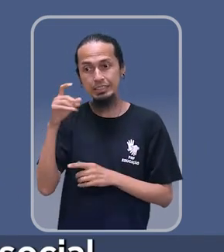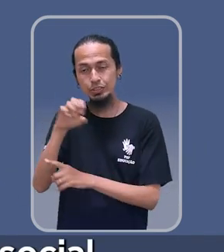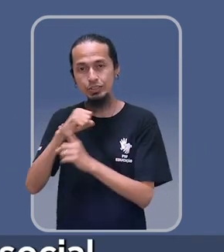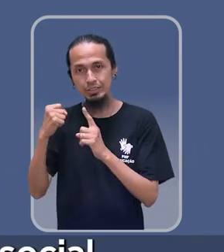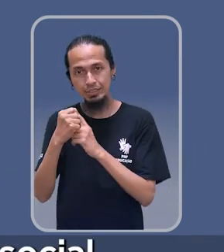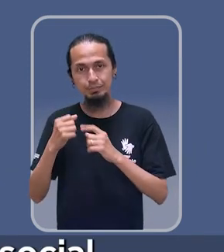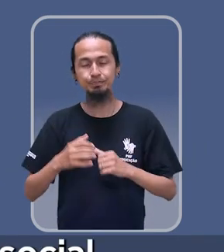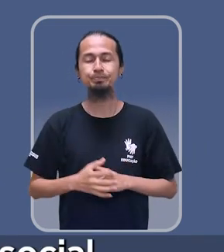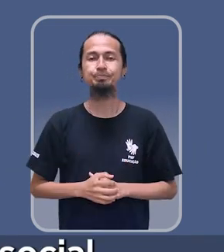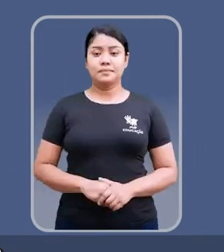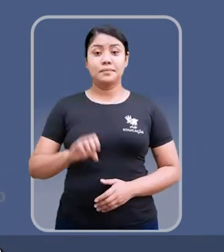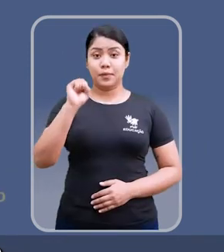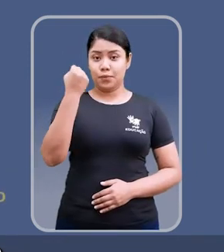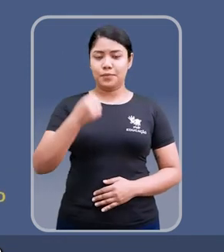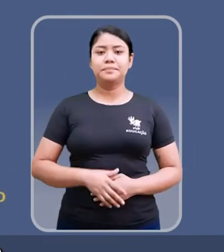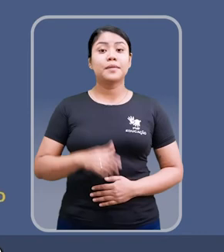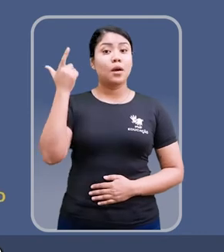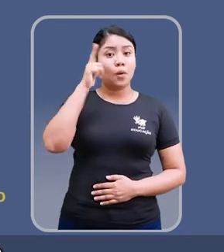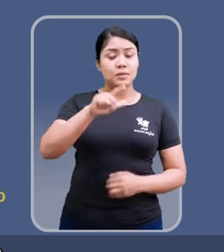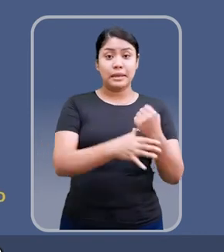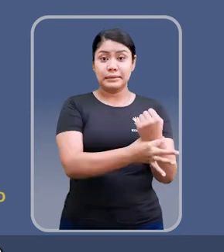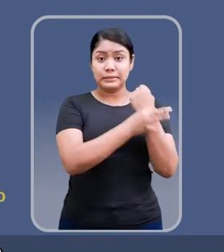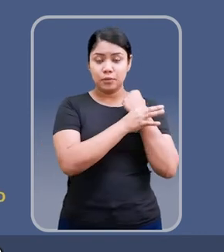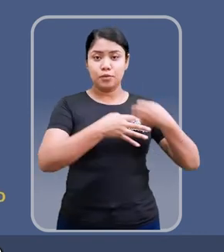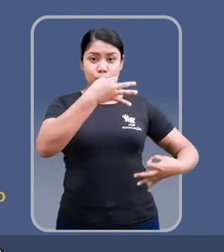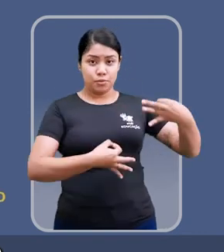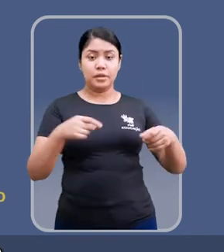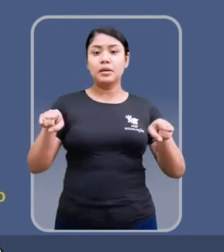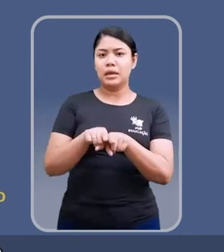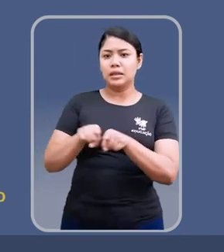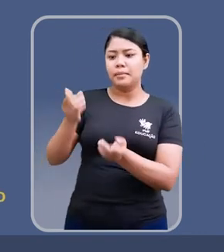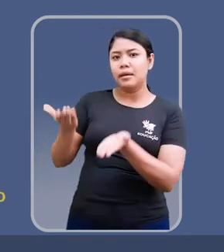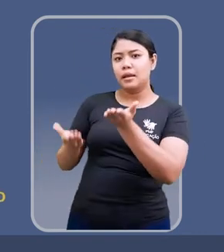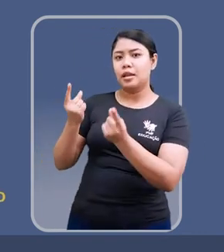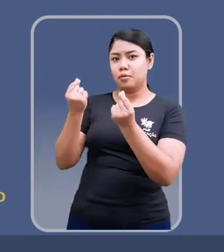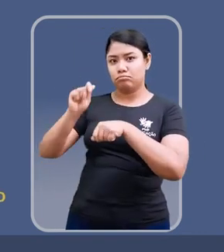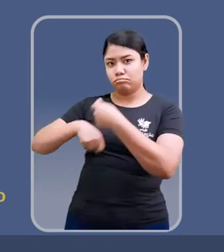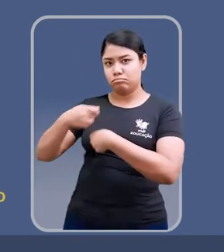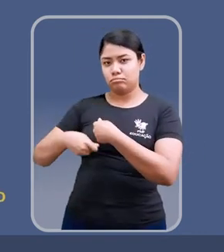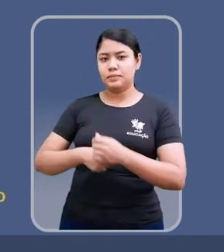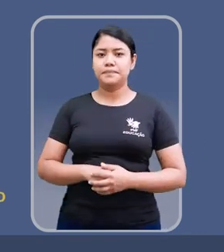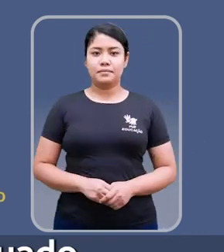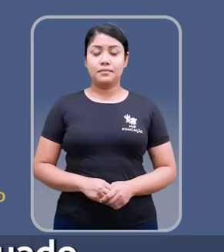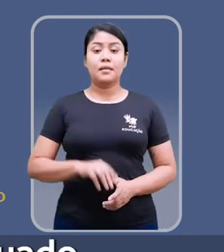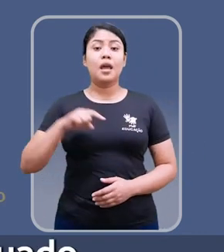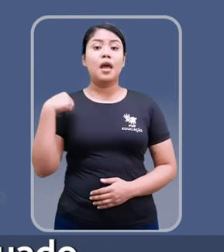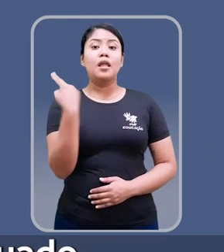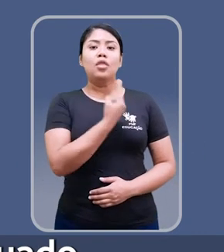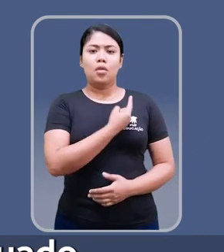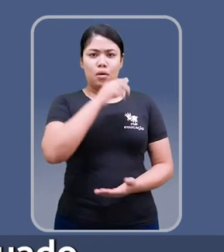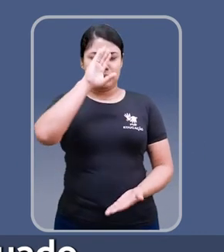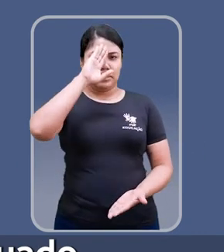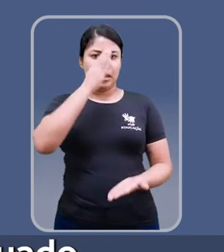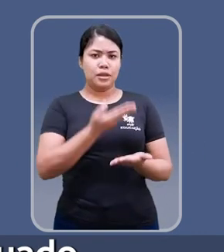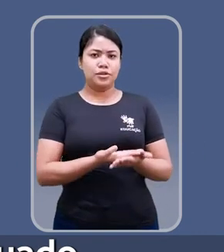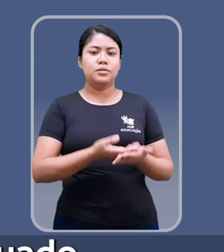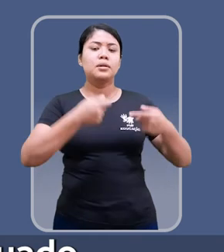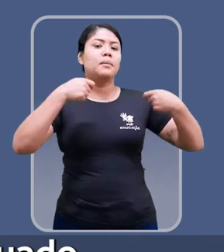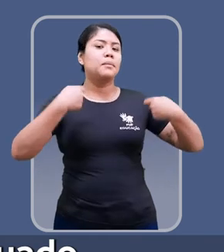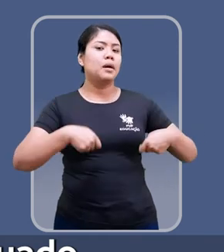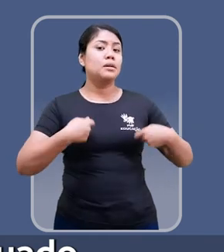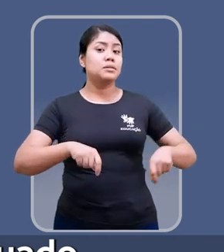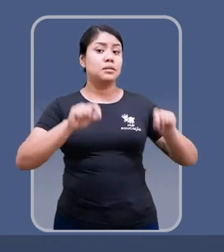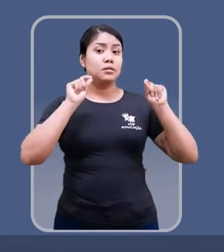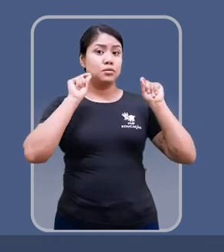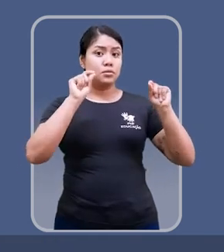interesse social. 8. Garantir a segurança jurídica e o equilíbrio econômico. Acreditamos ser necessário e